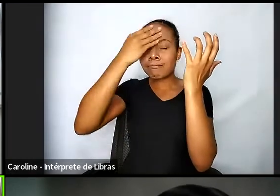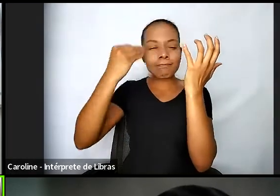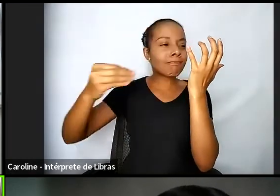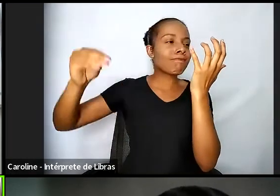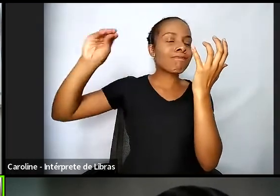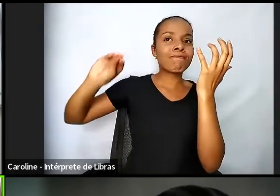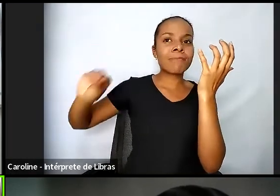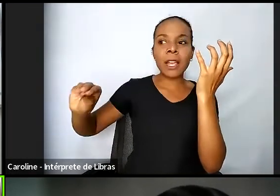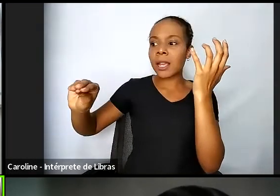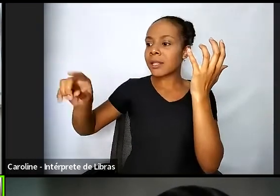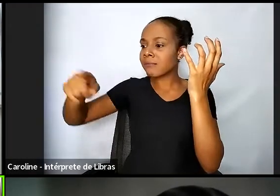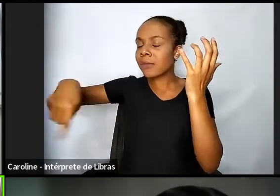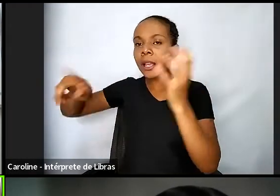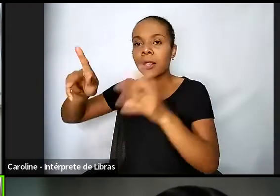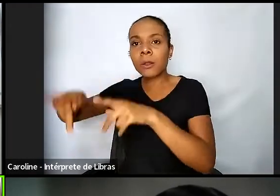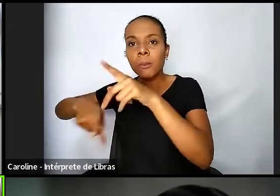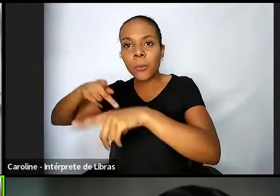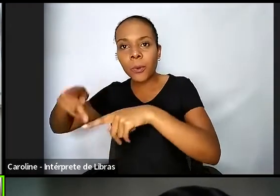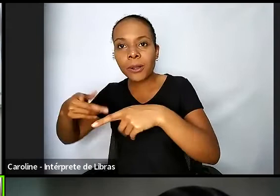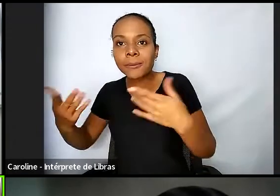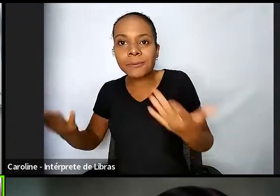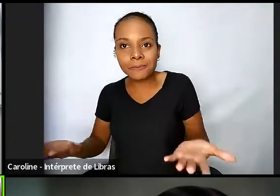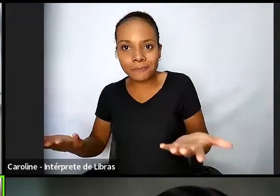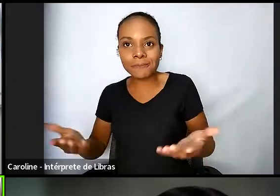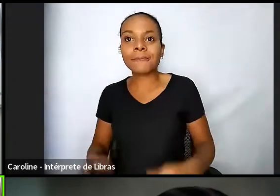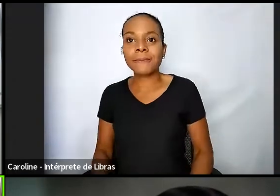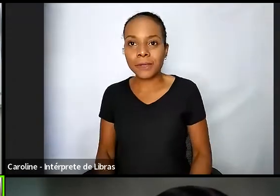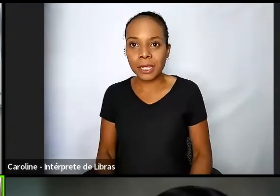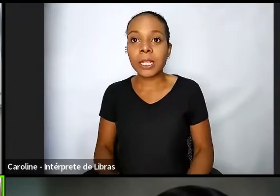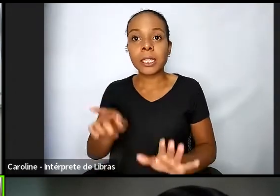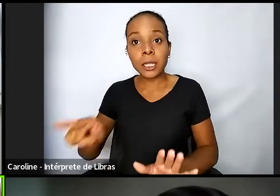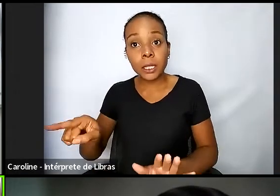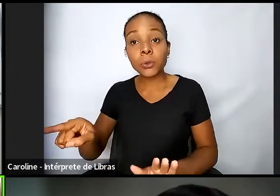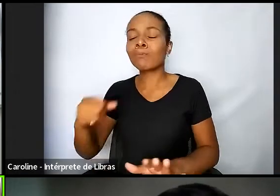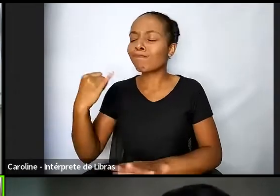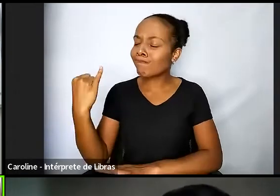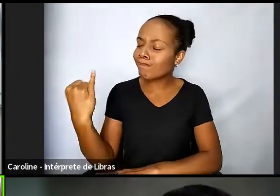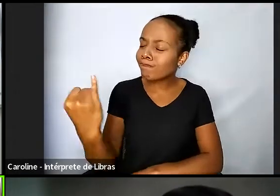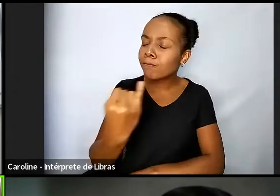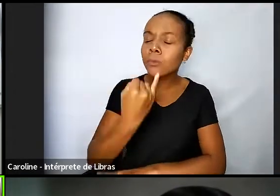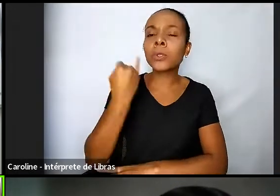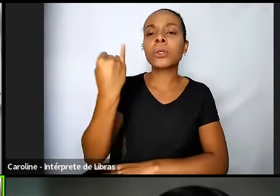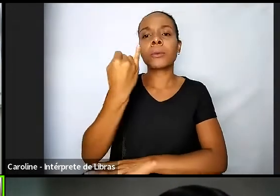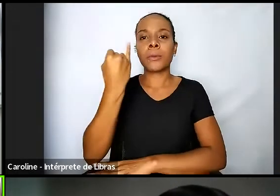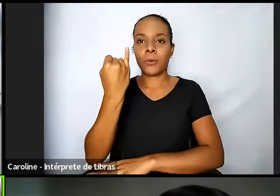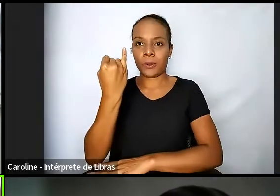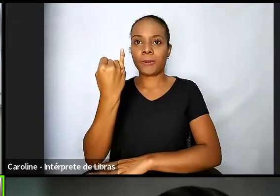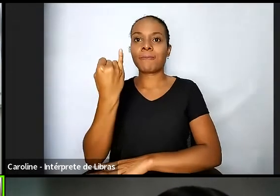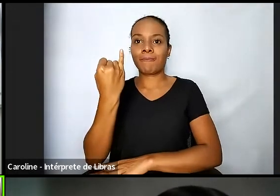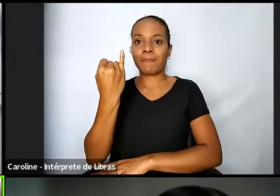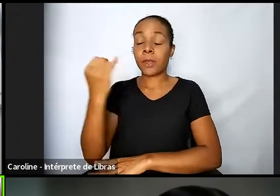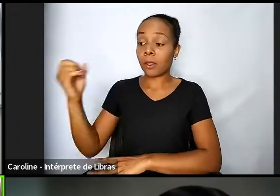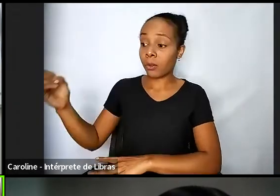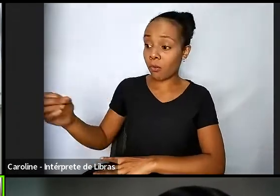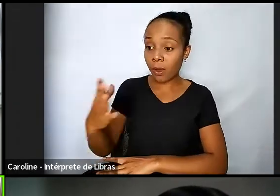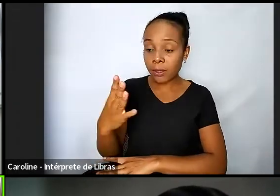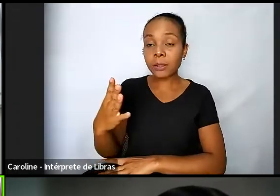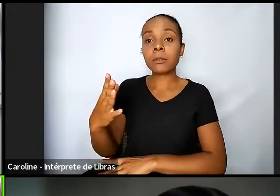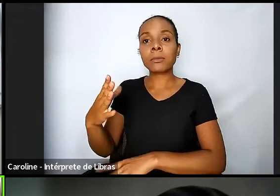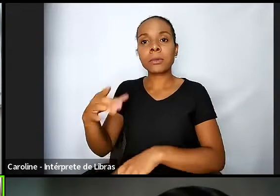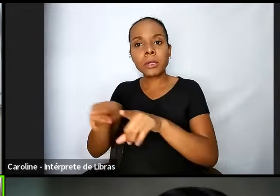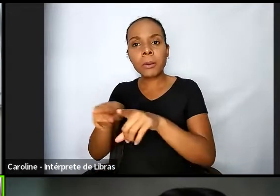dificuldades da nossa população isso é fundamental inovação com design com empatia com